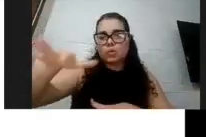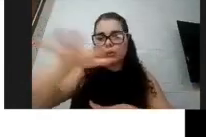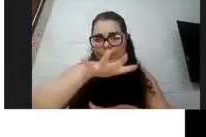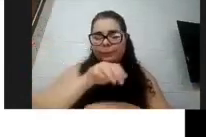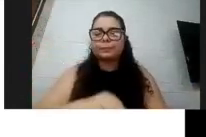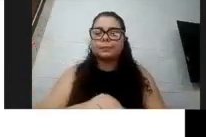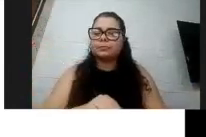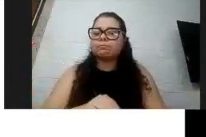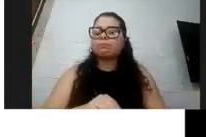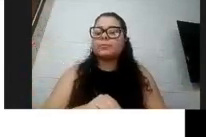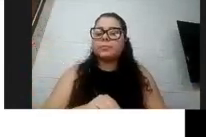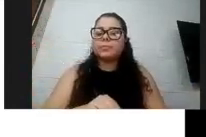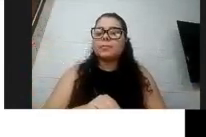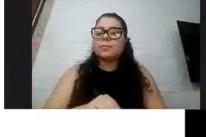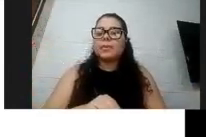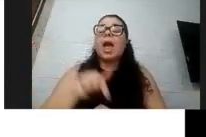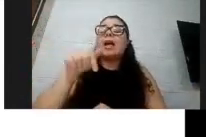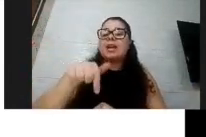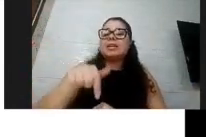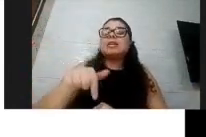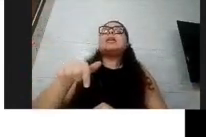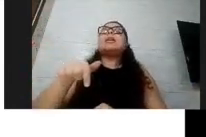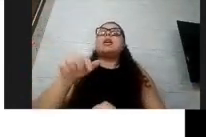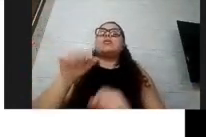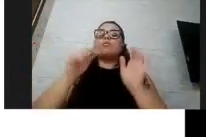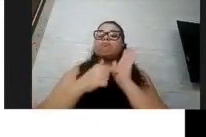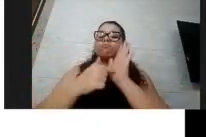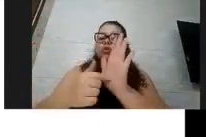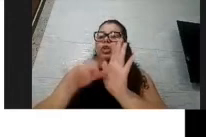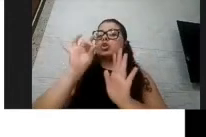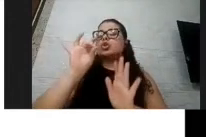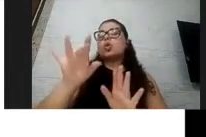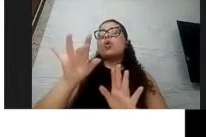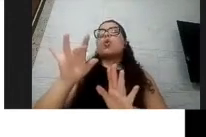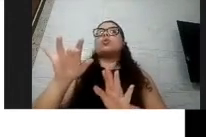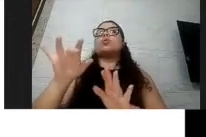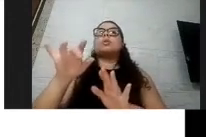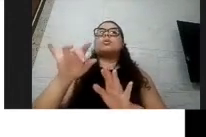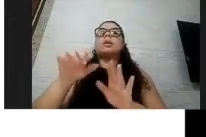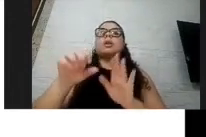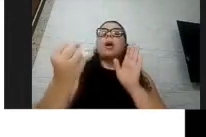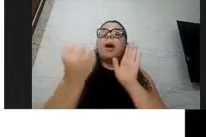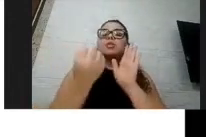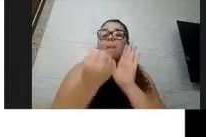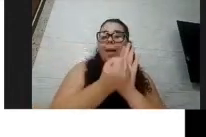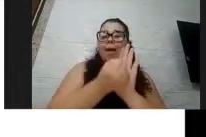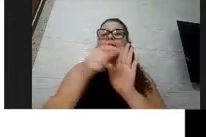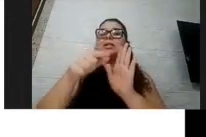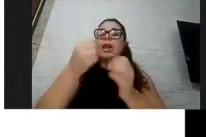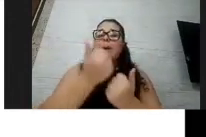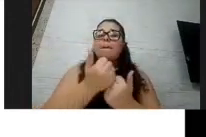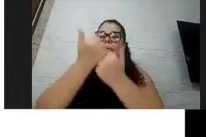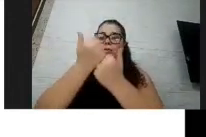Aqui só as logomarcas mesmo, né? De quem realiza e quem apoia. já falei para vocês, né? Tem o apoio da Fiocruz e da Fundação Ford.